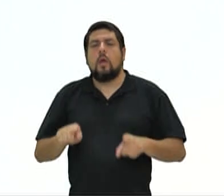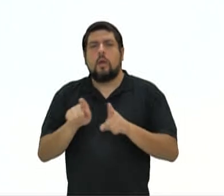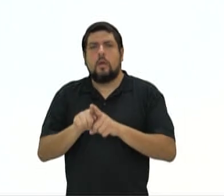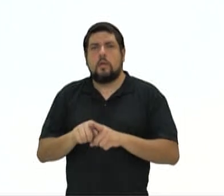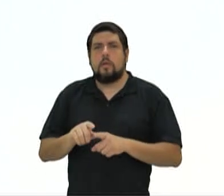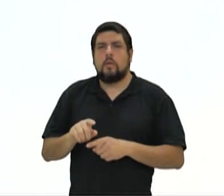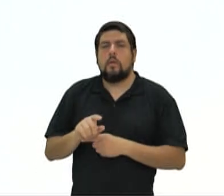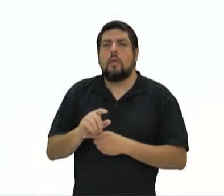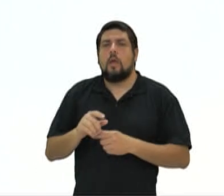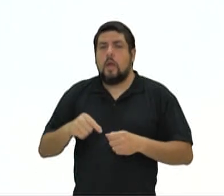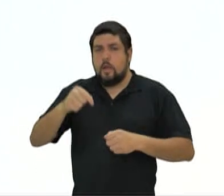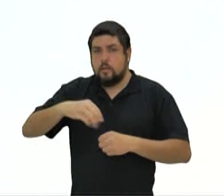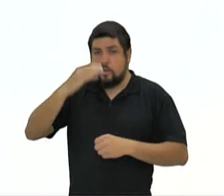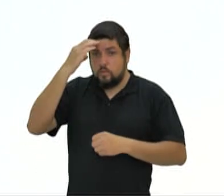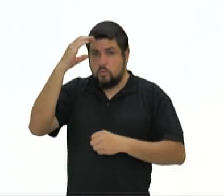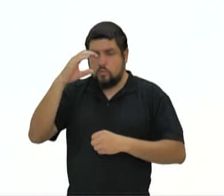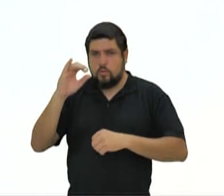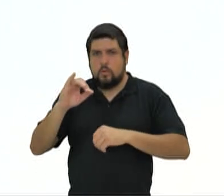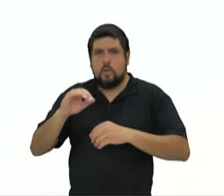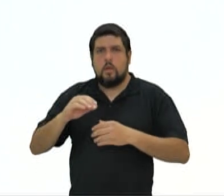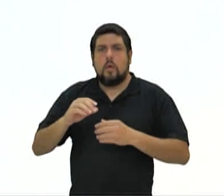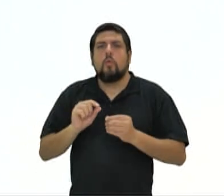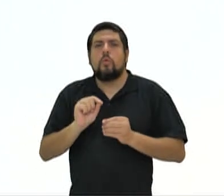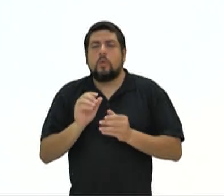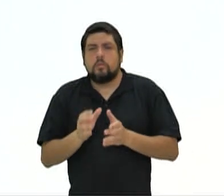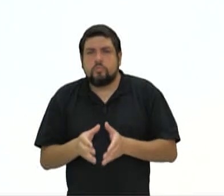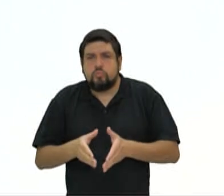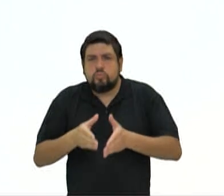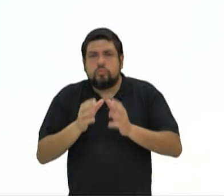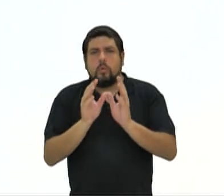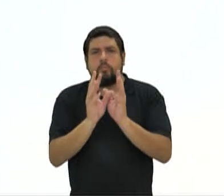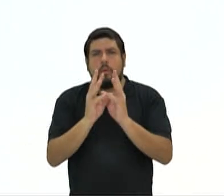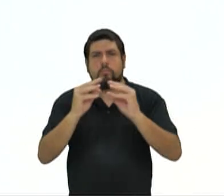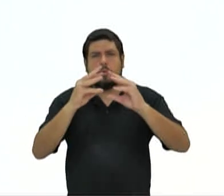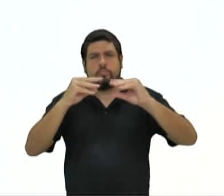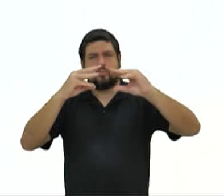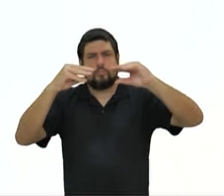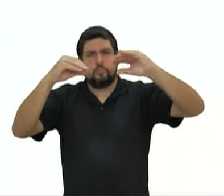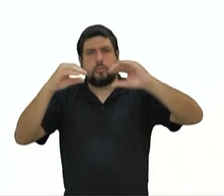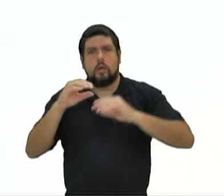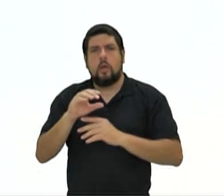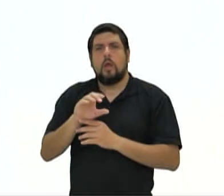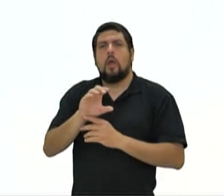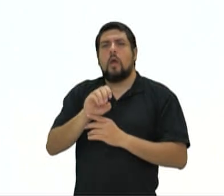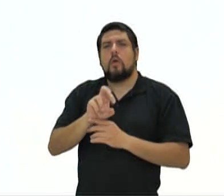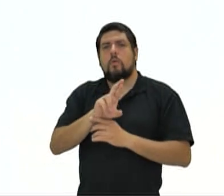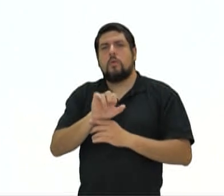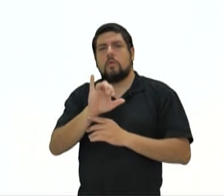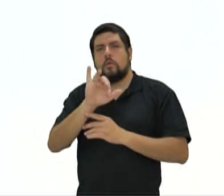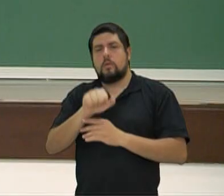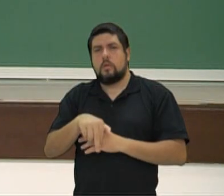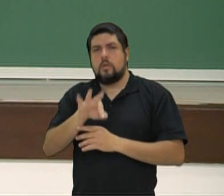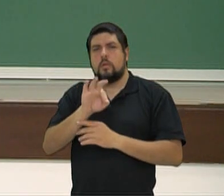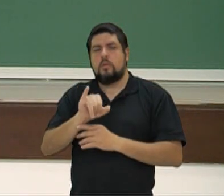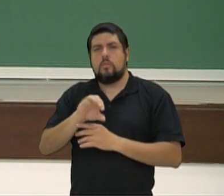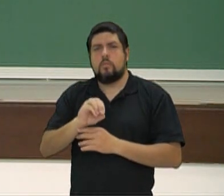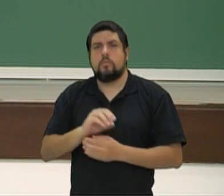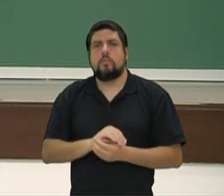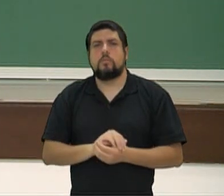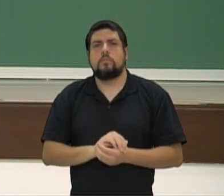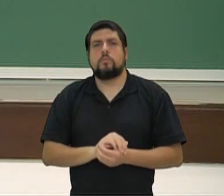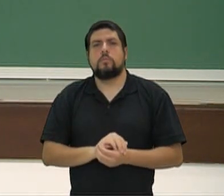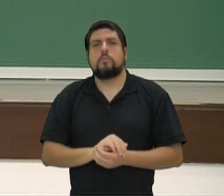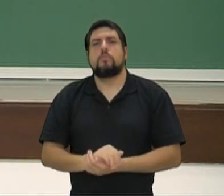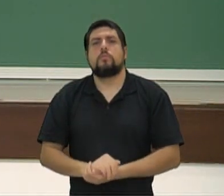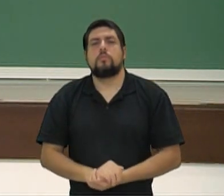Curitiba, no capital do Paraná, ela é extremamente carregada, bem decorada, que é um capital semelhante ao